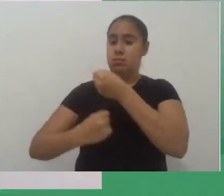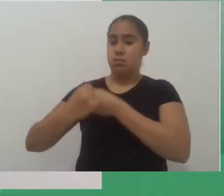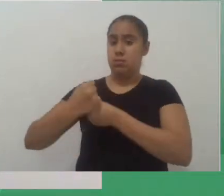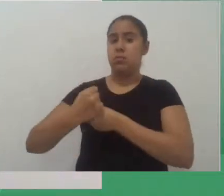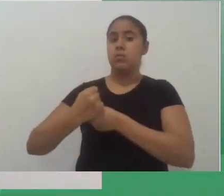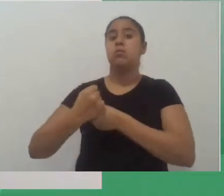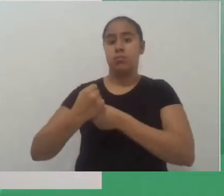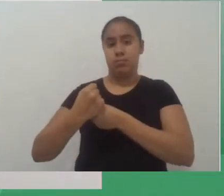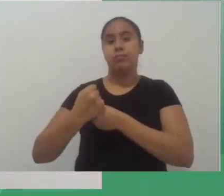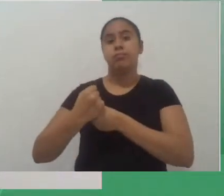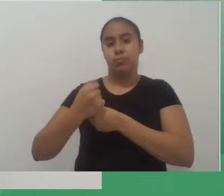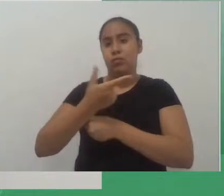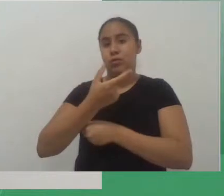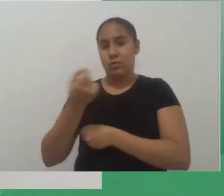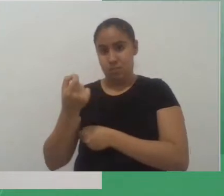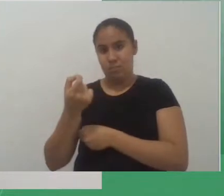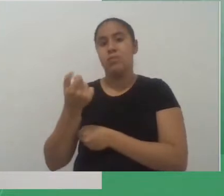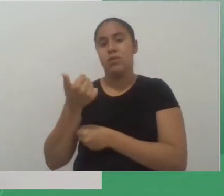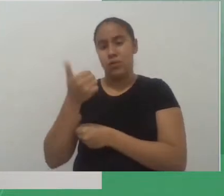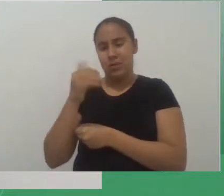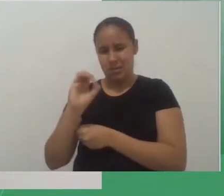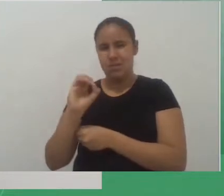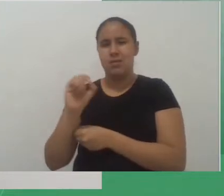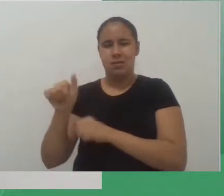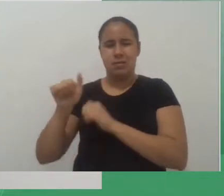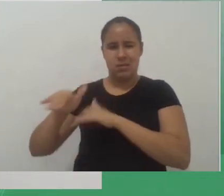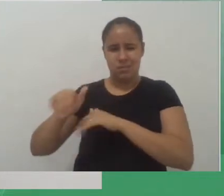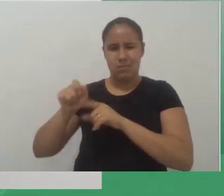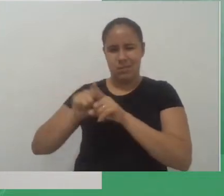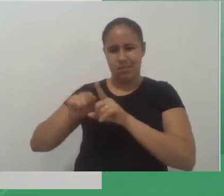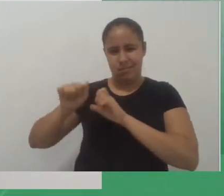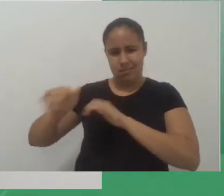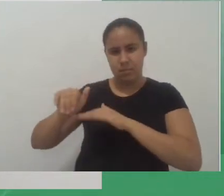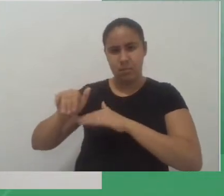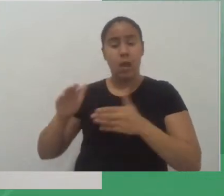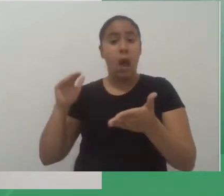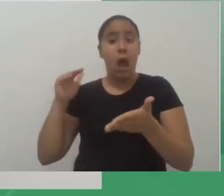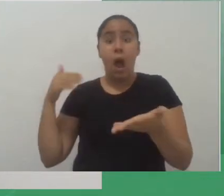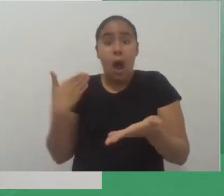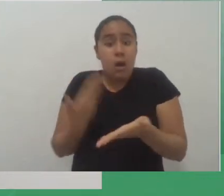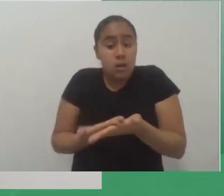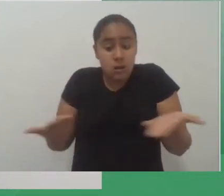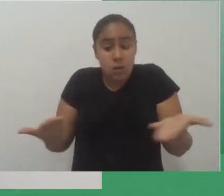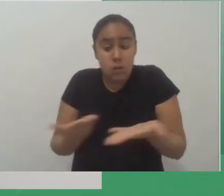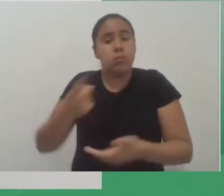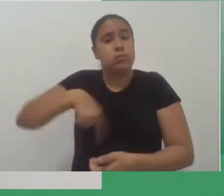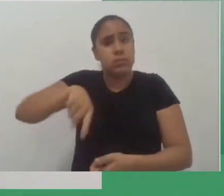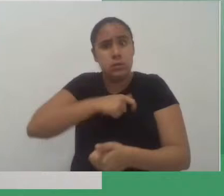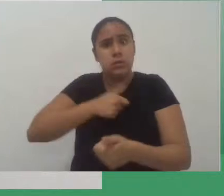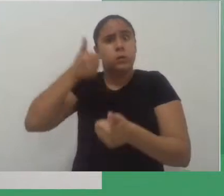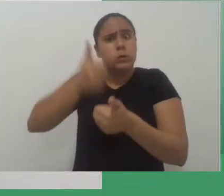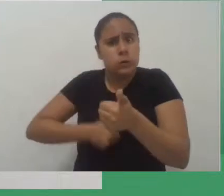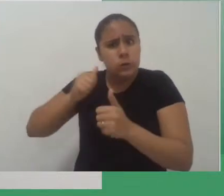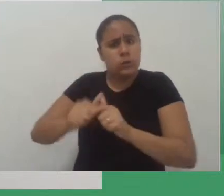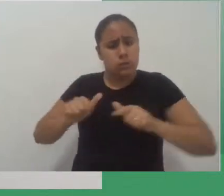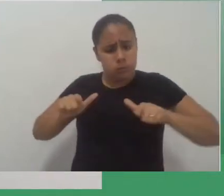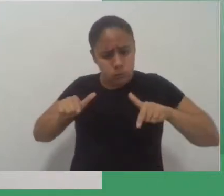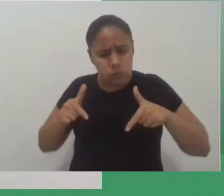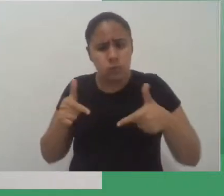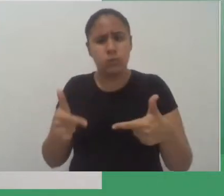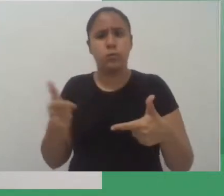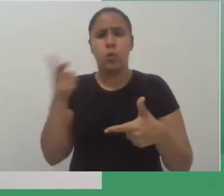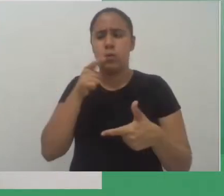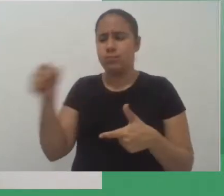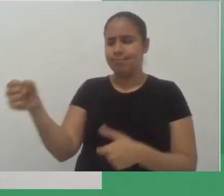em setembro né e assim a gente luta até hoje pela presença de intérprete né isso é um exemplo